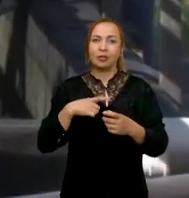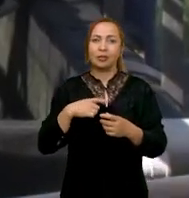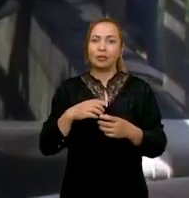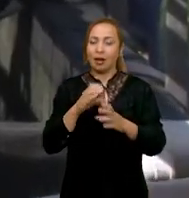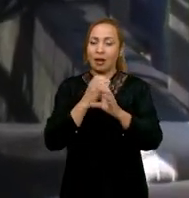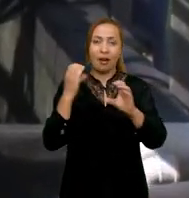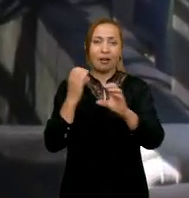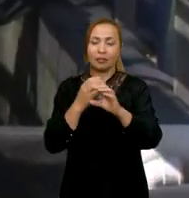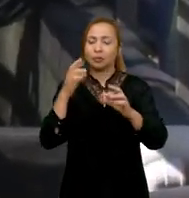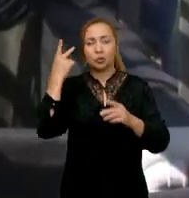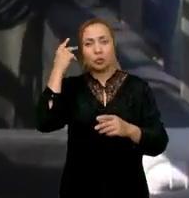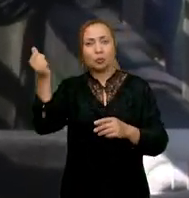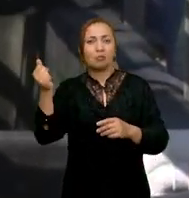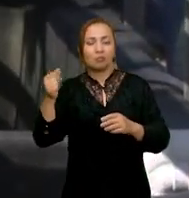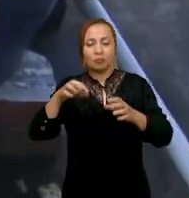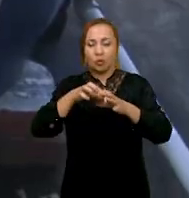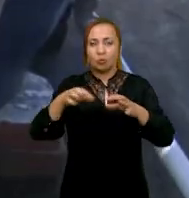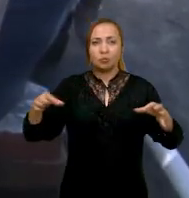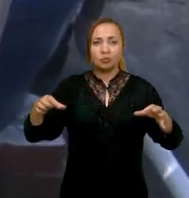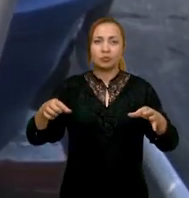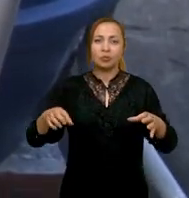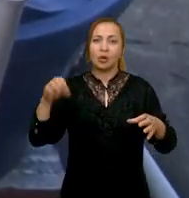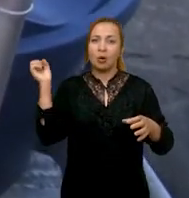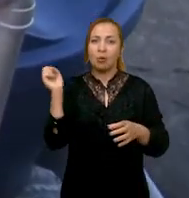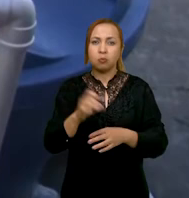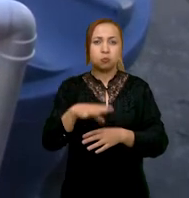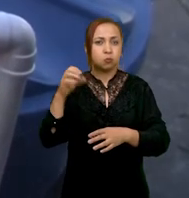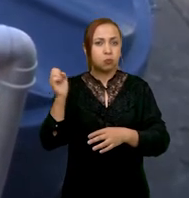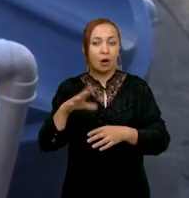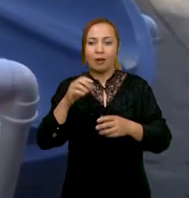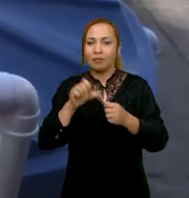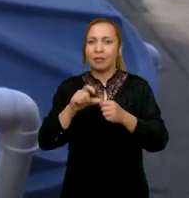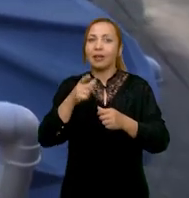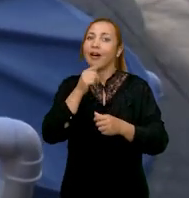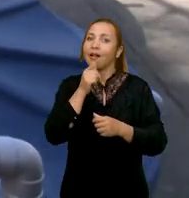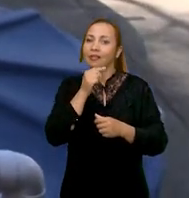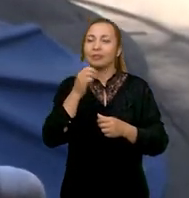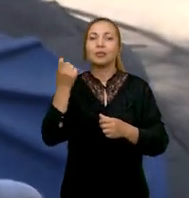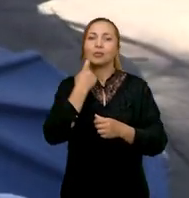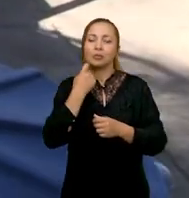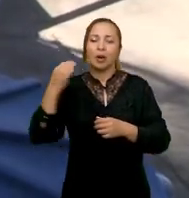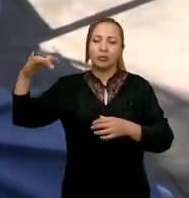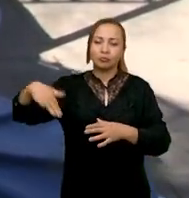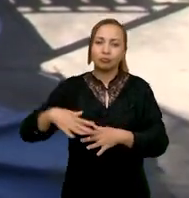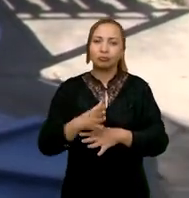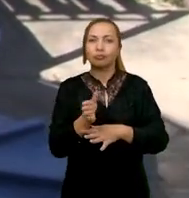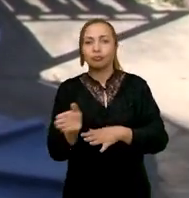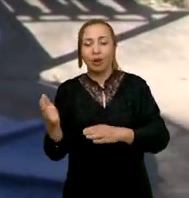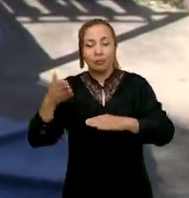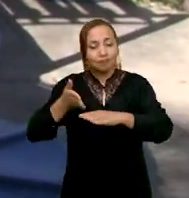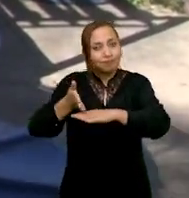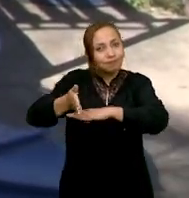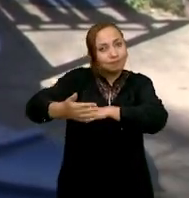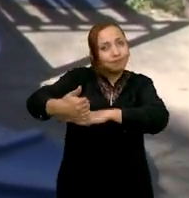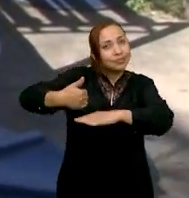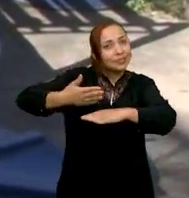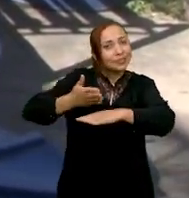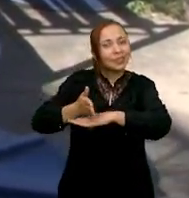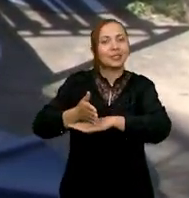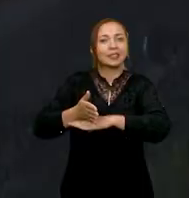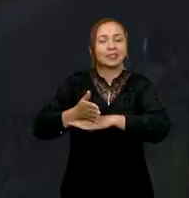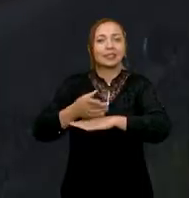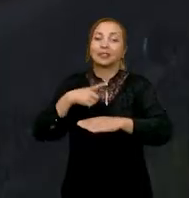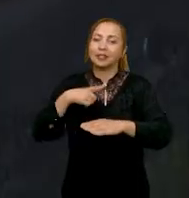comuns abertos ao meio. Bombas fazem a água dos peixes circular pelas calhas, levando para os